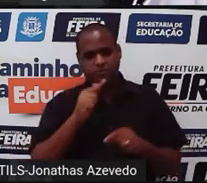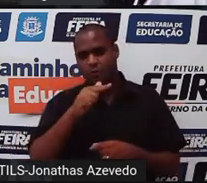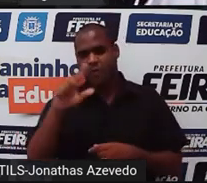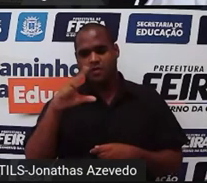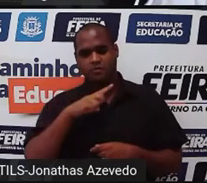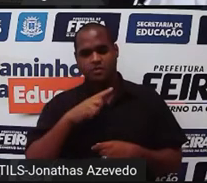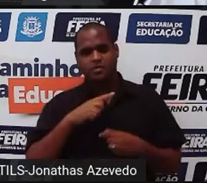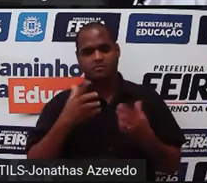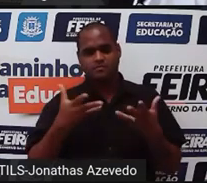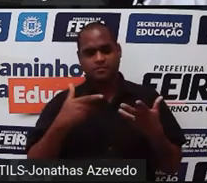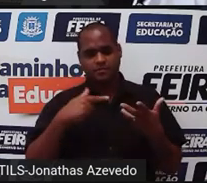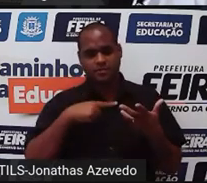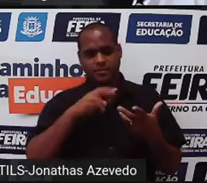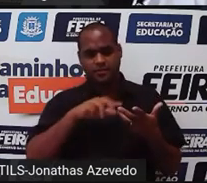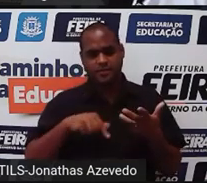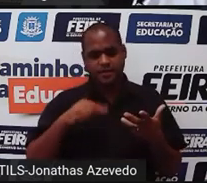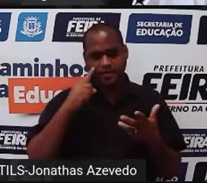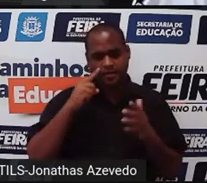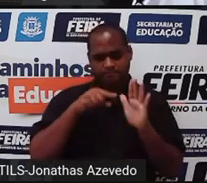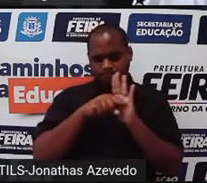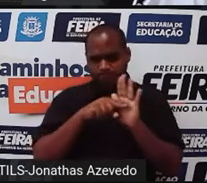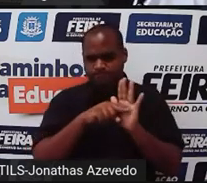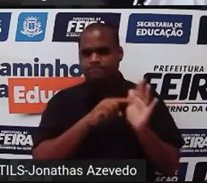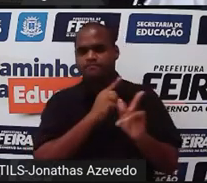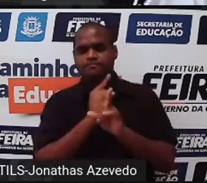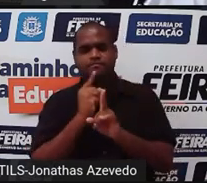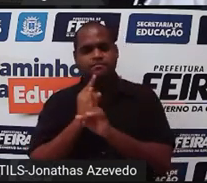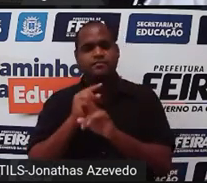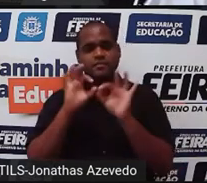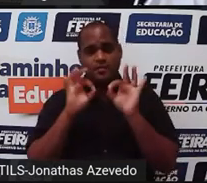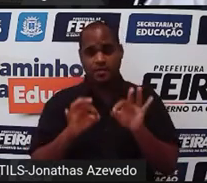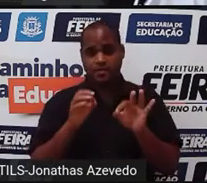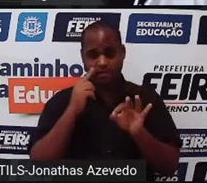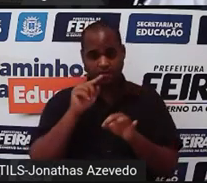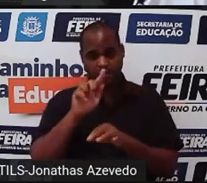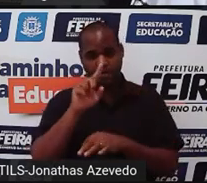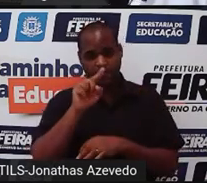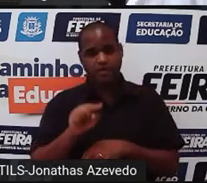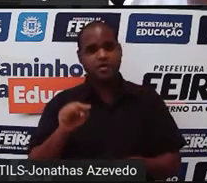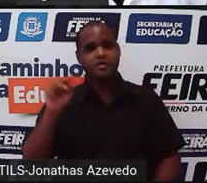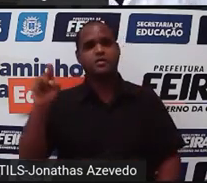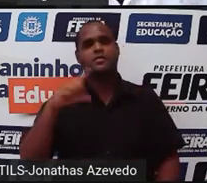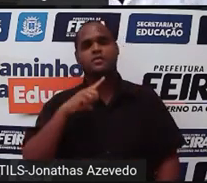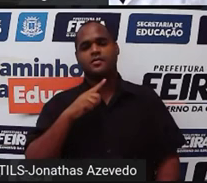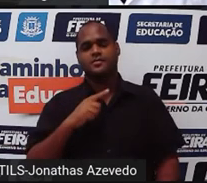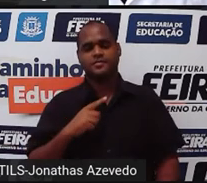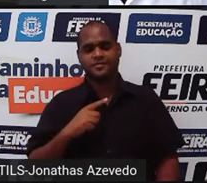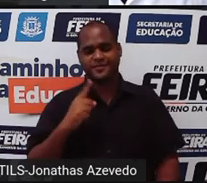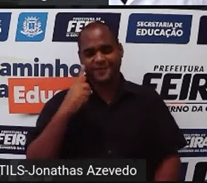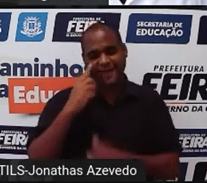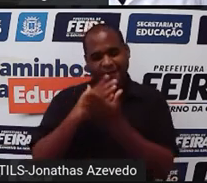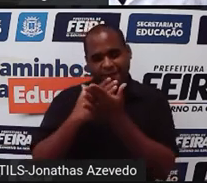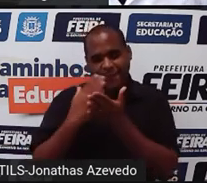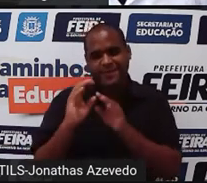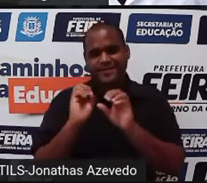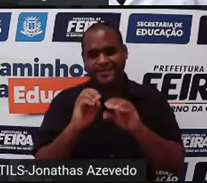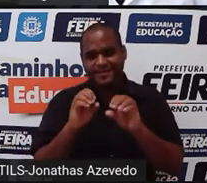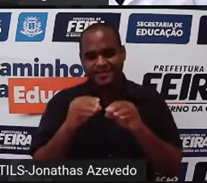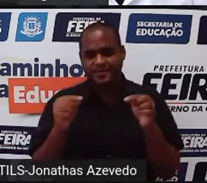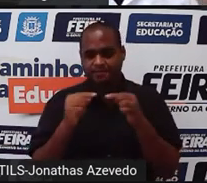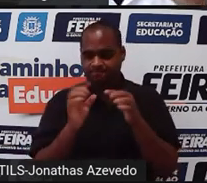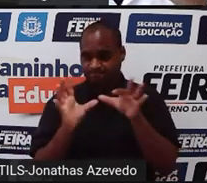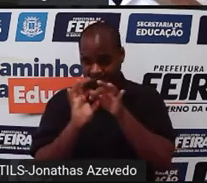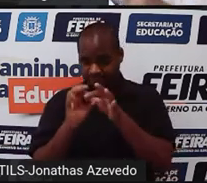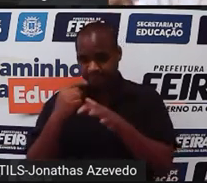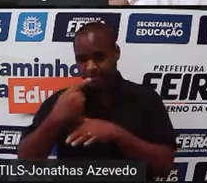forma de resolver é buscar uma solução gráfica tá bom lembra que lá no início da aula associar uma